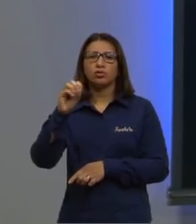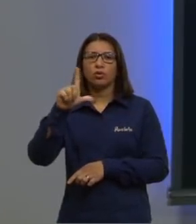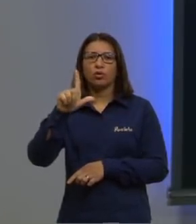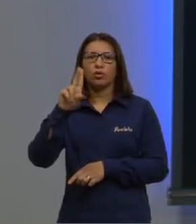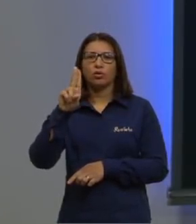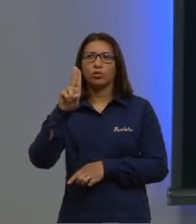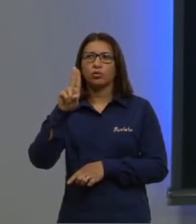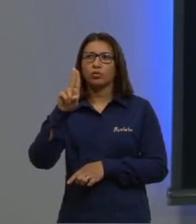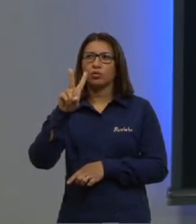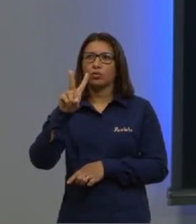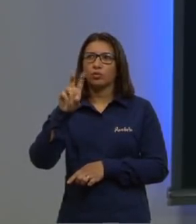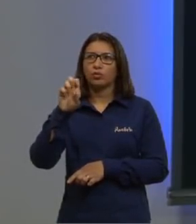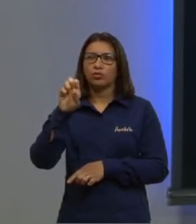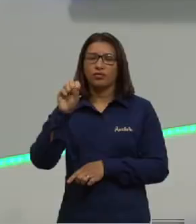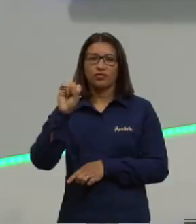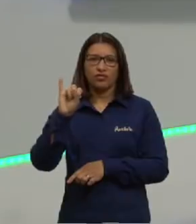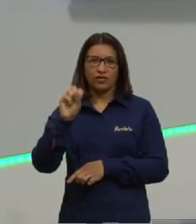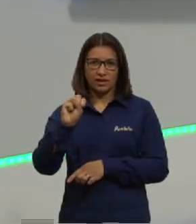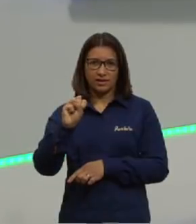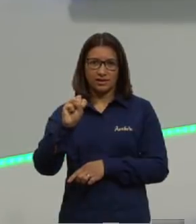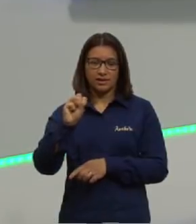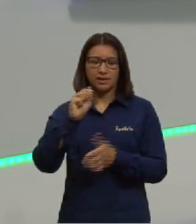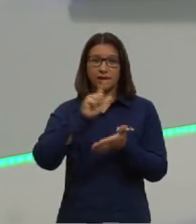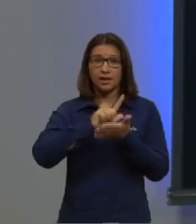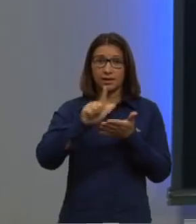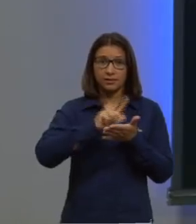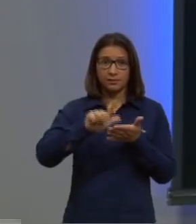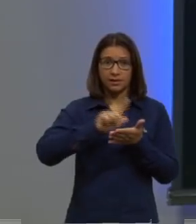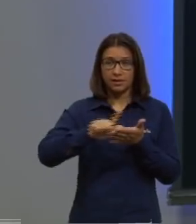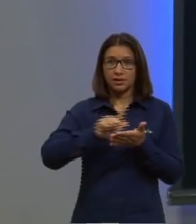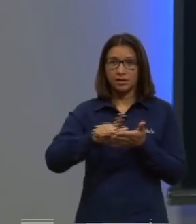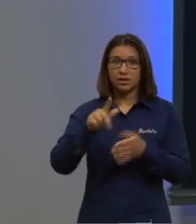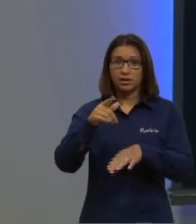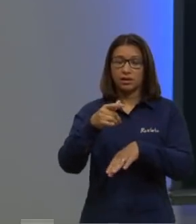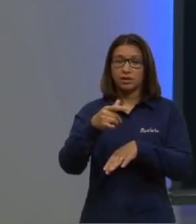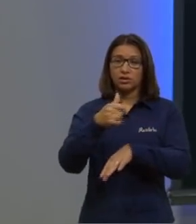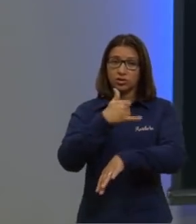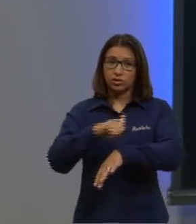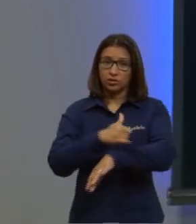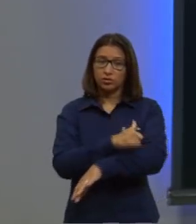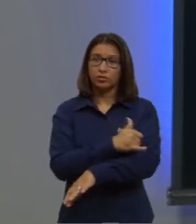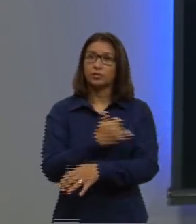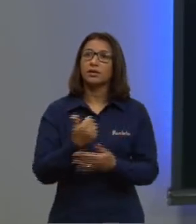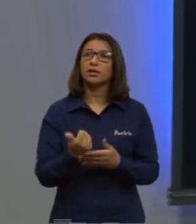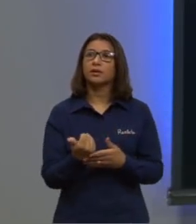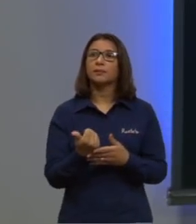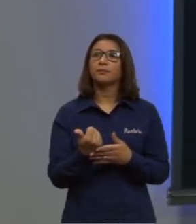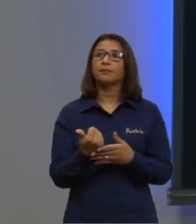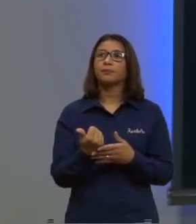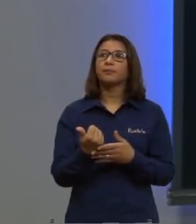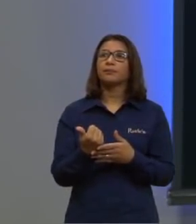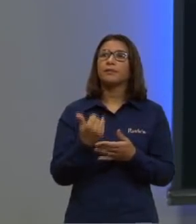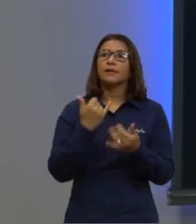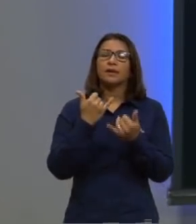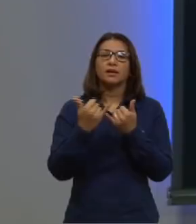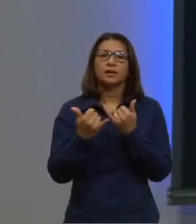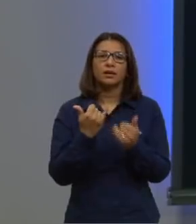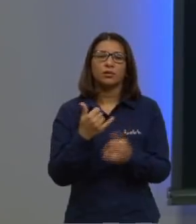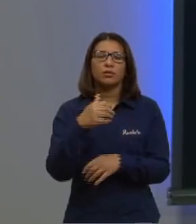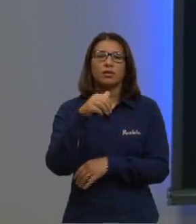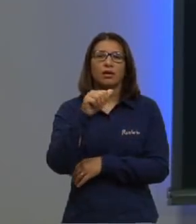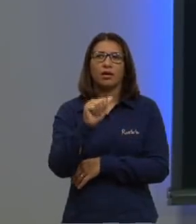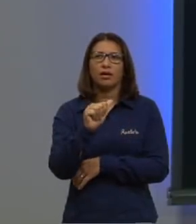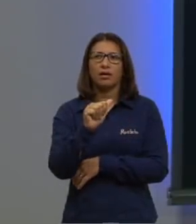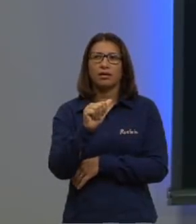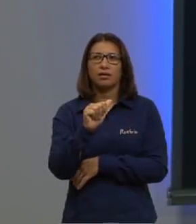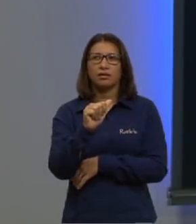lipo, de lipídio, né? Que são a, tem uma frasezinha que se diz a deca, né? A, a D,